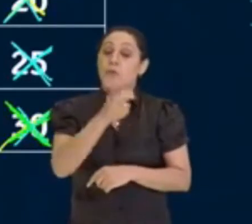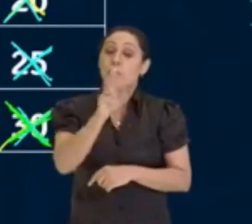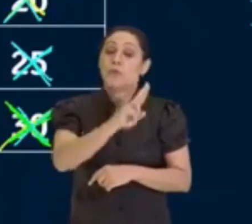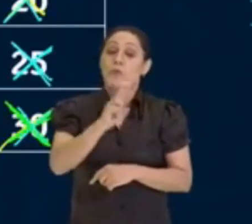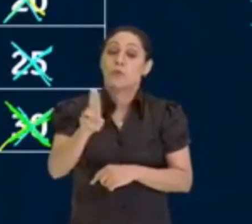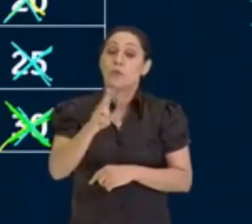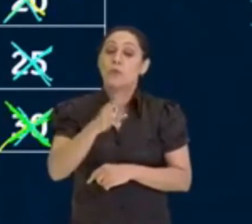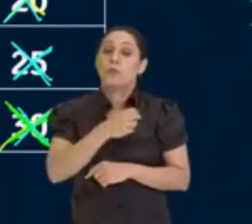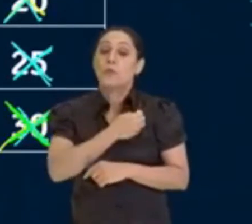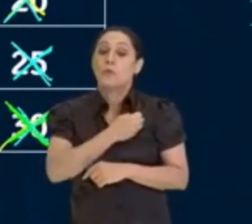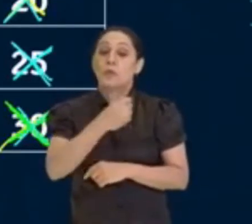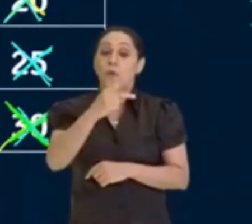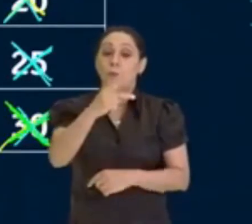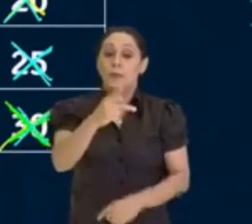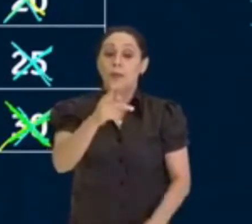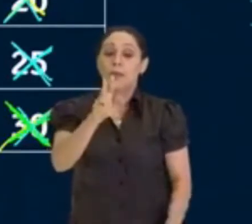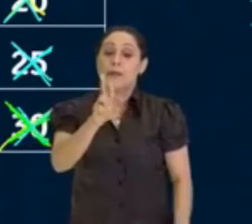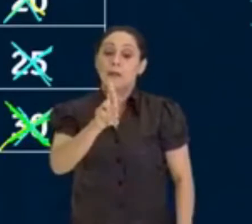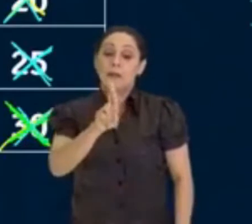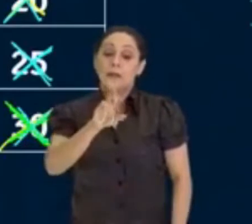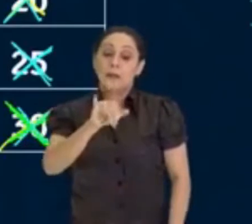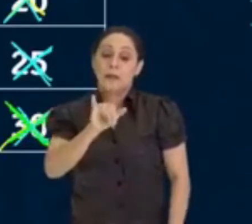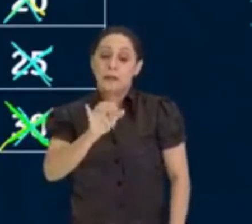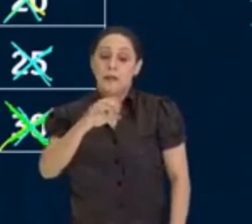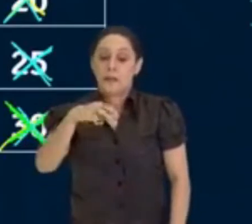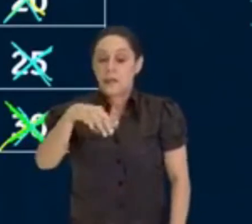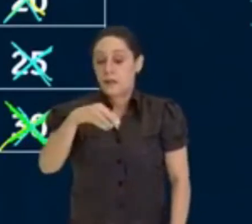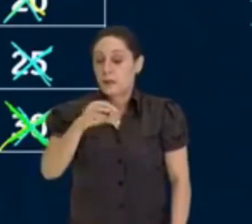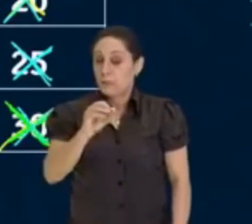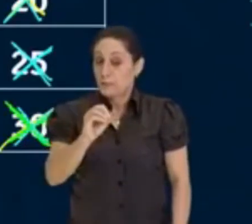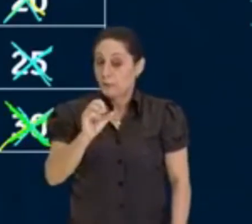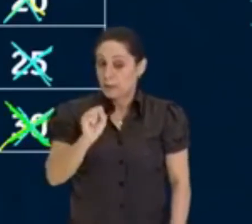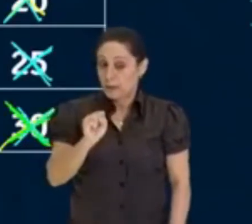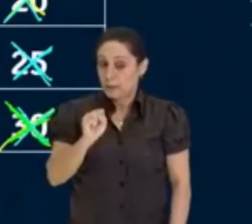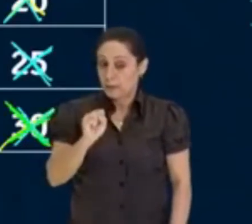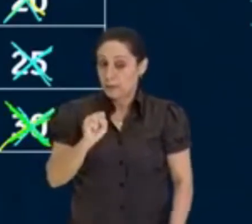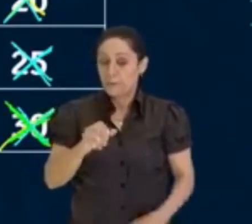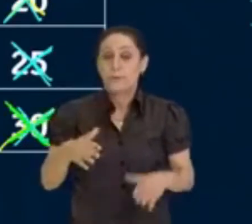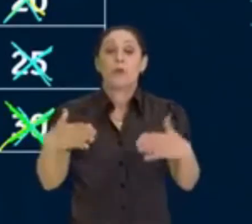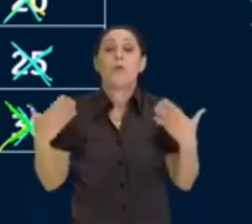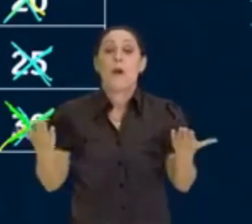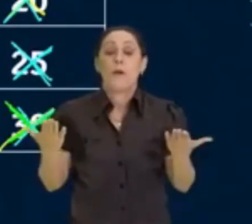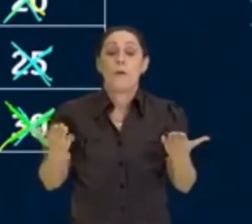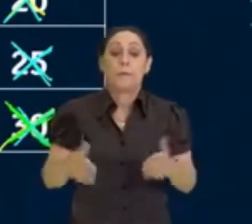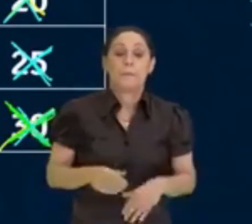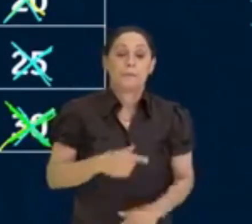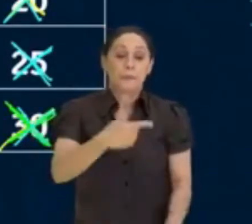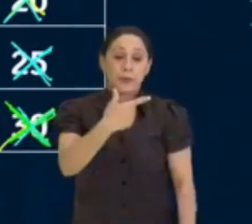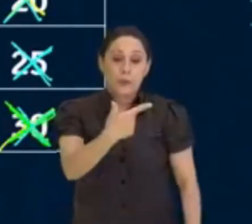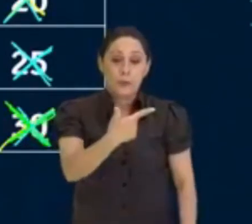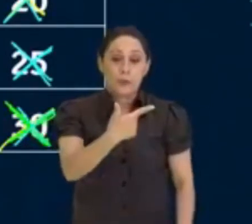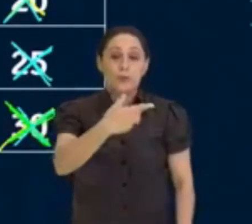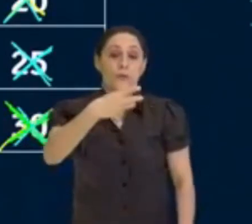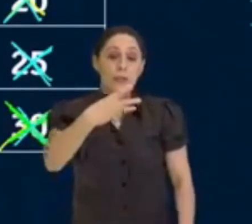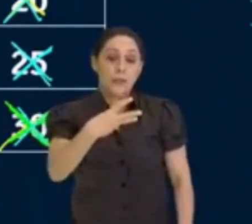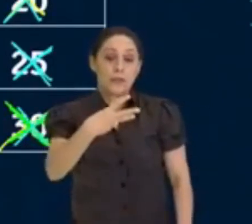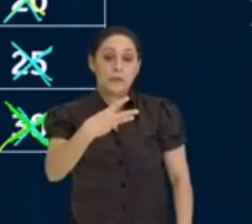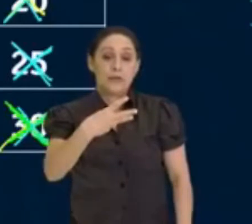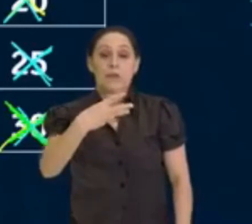números primos, tá? São quais? É o 2, o 3,